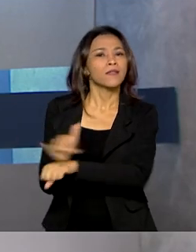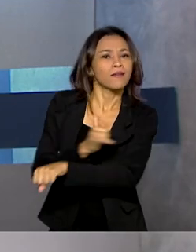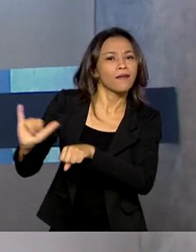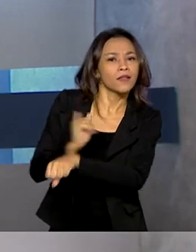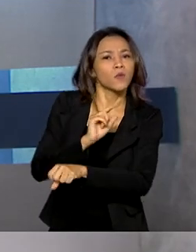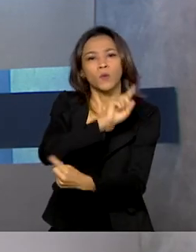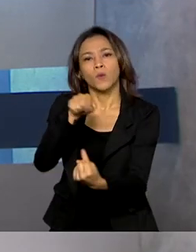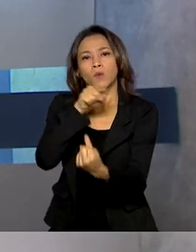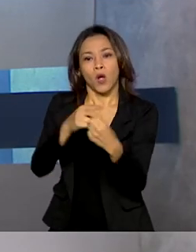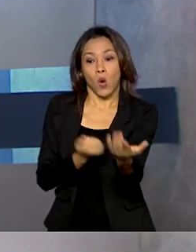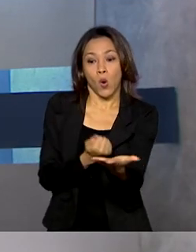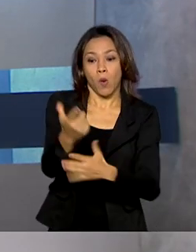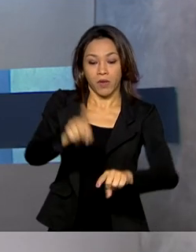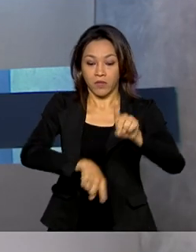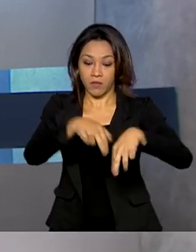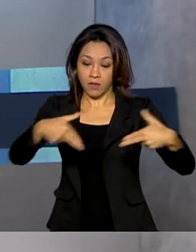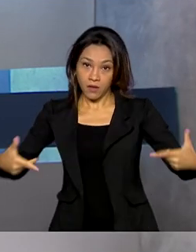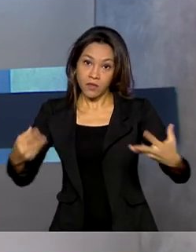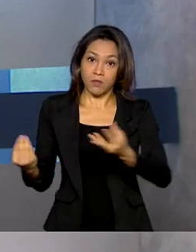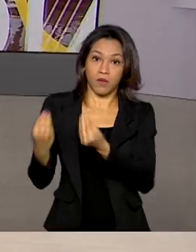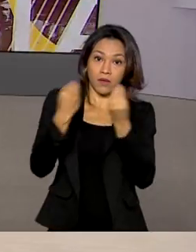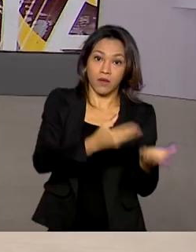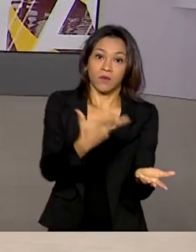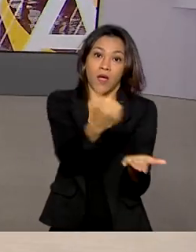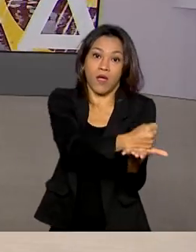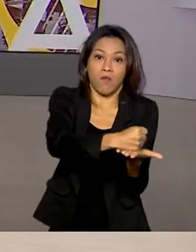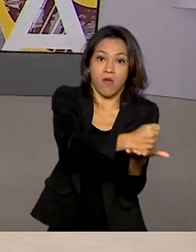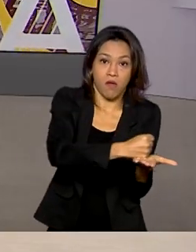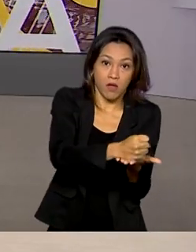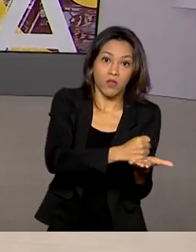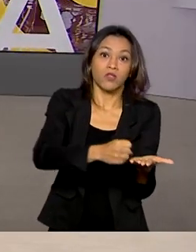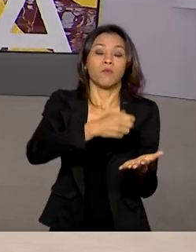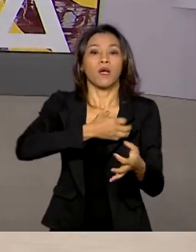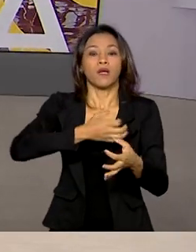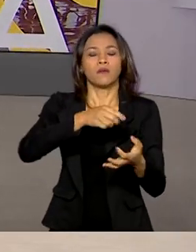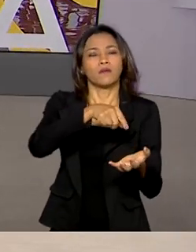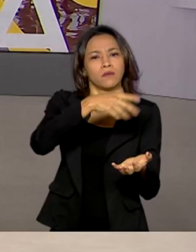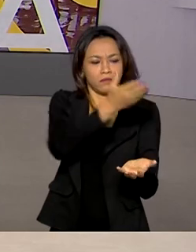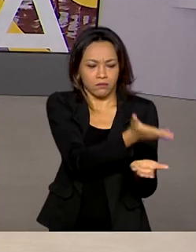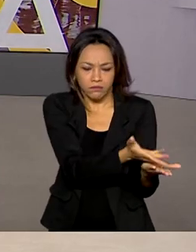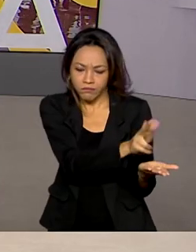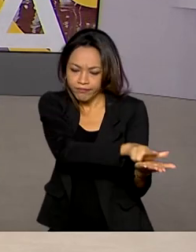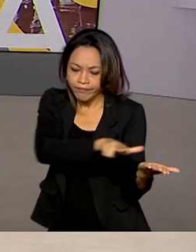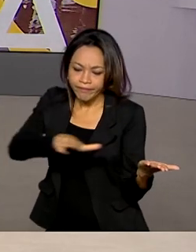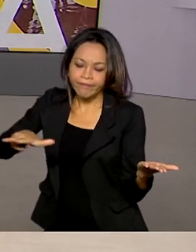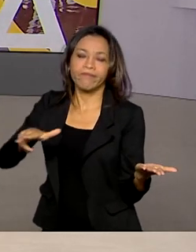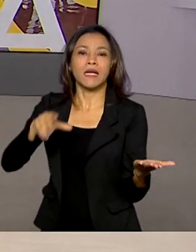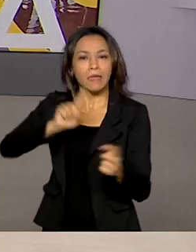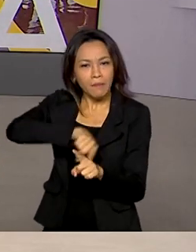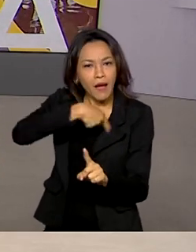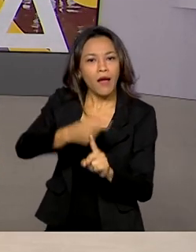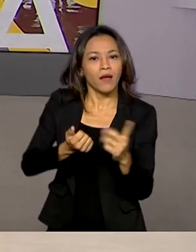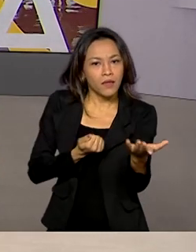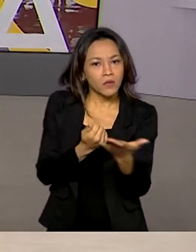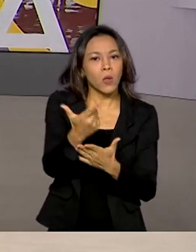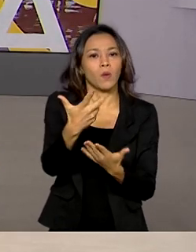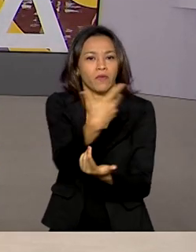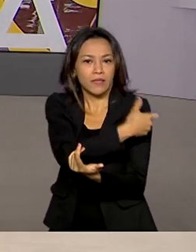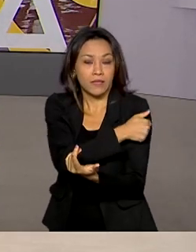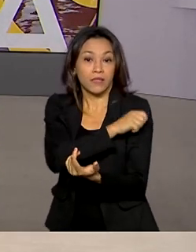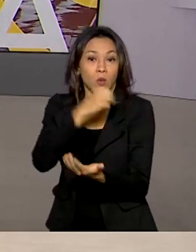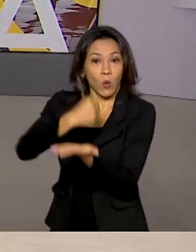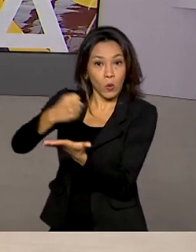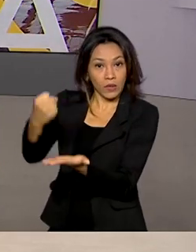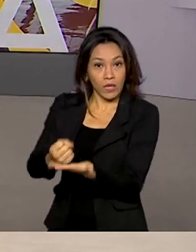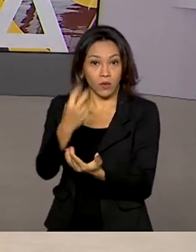e medicamentos para intubação dos pacientes. E o Ministério da Saúde agiliza a compra de mais vacinas. O contrato com a Pfizer